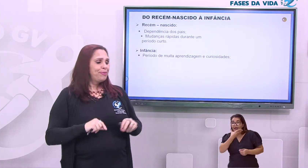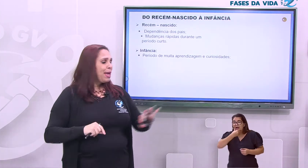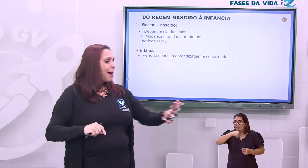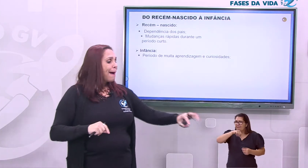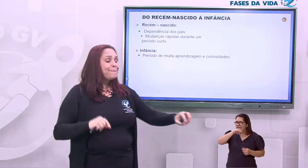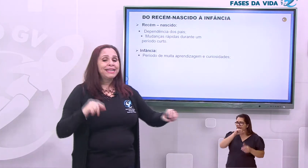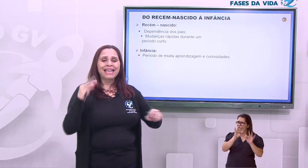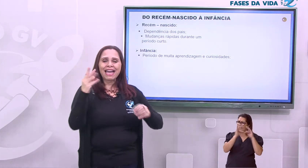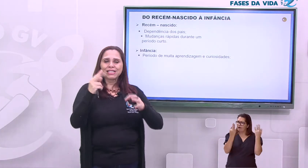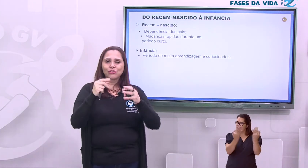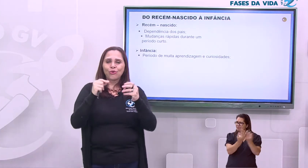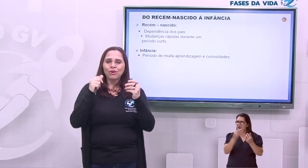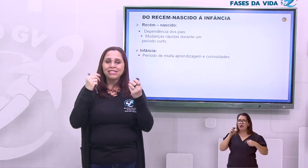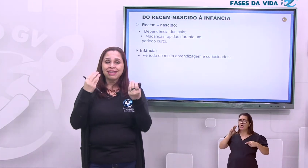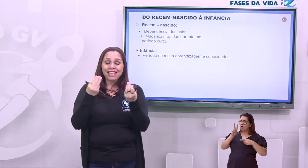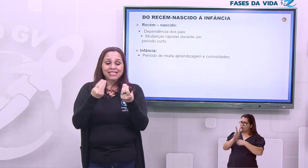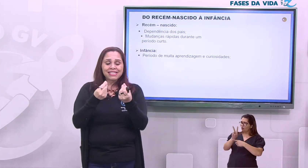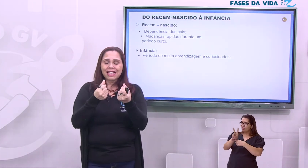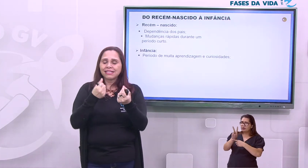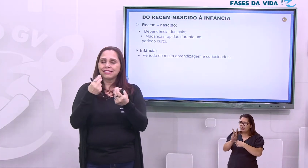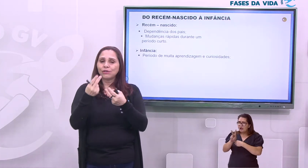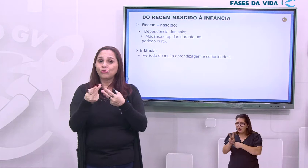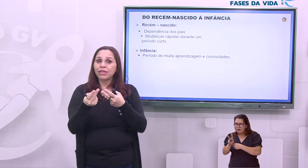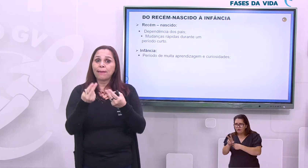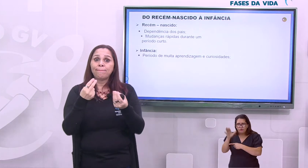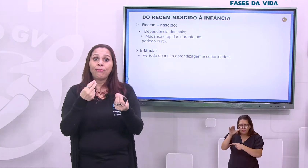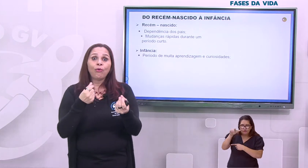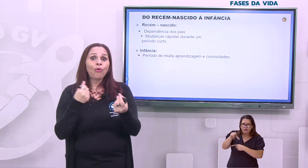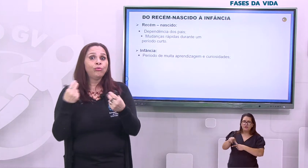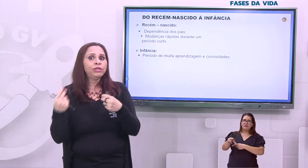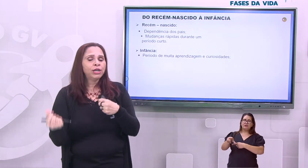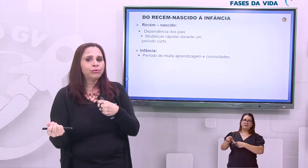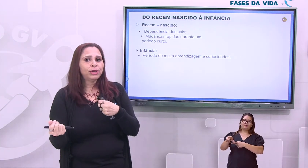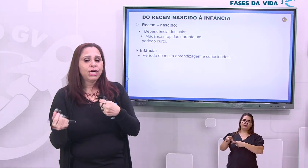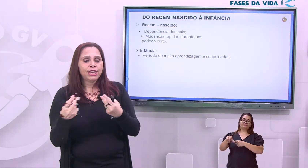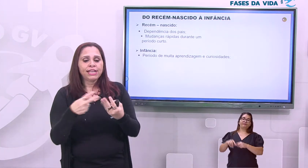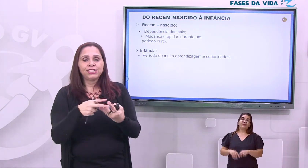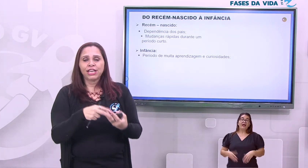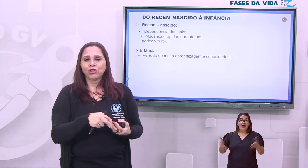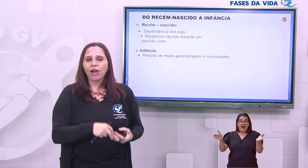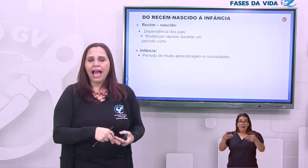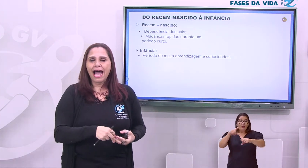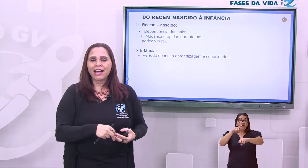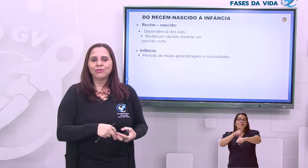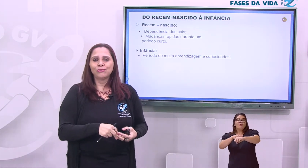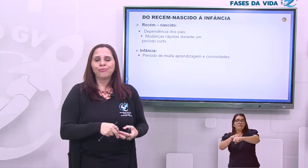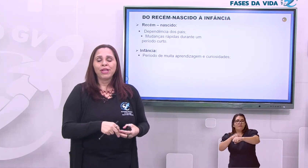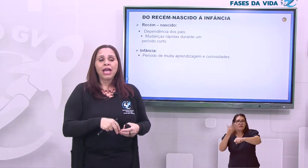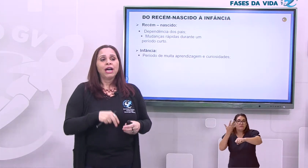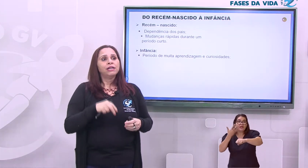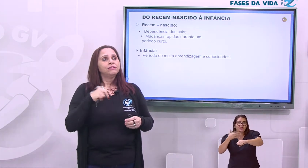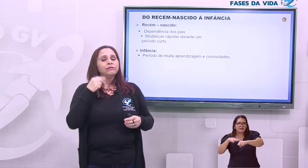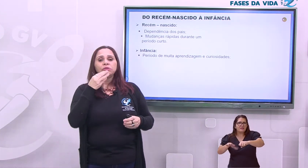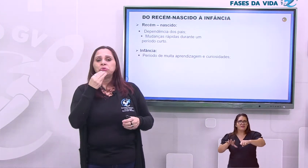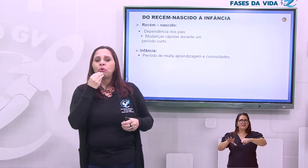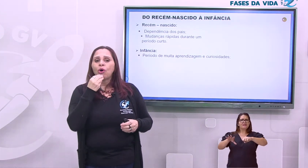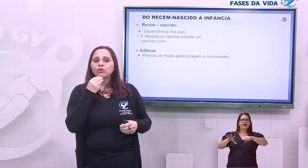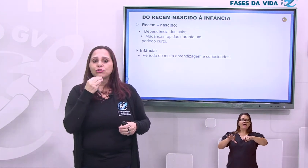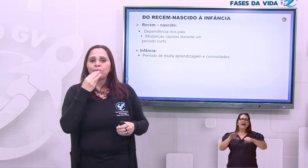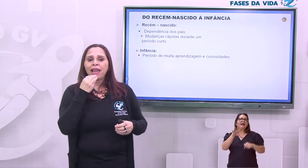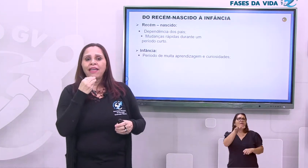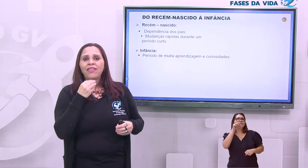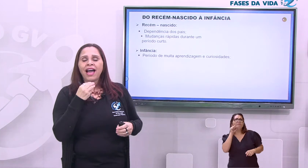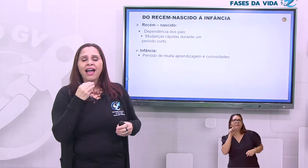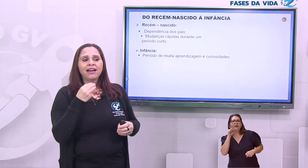boca, apanhar as coisas, a ter a sensação do que é bom ou não, né? De ser tocado, do